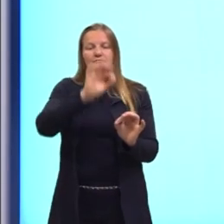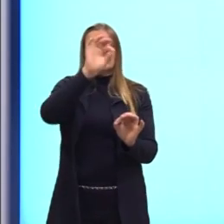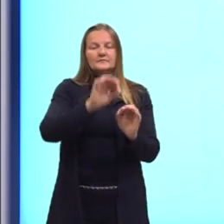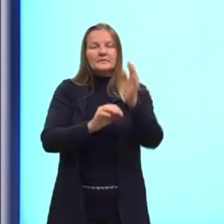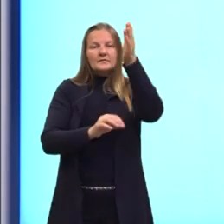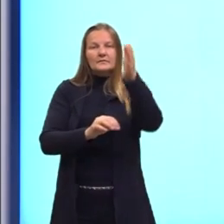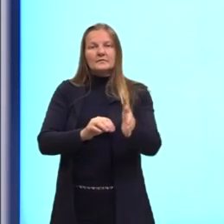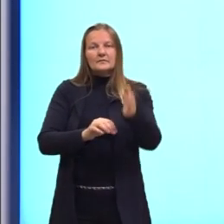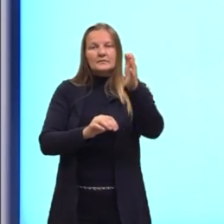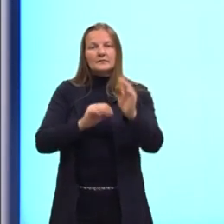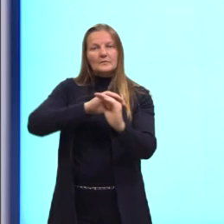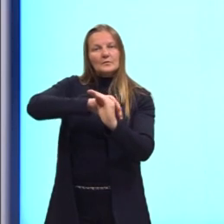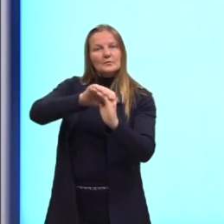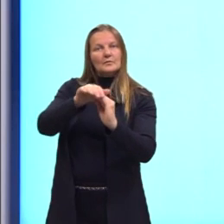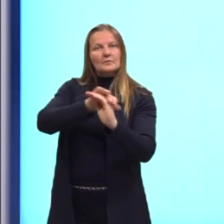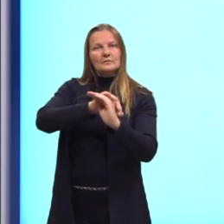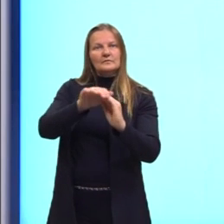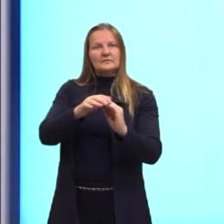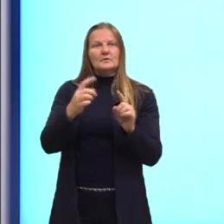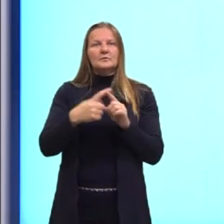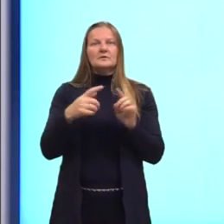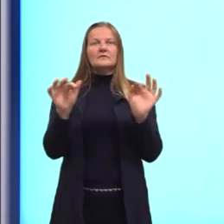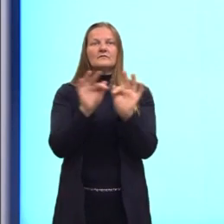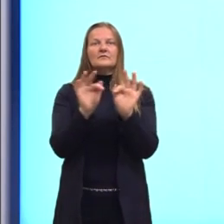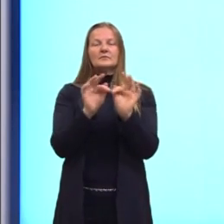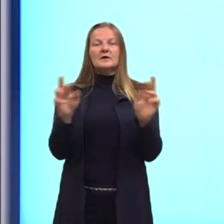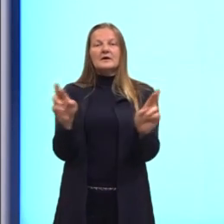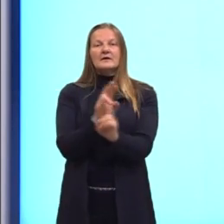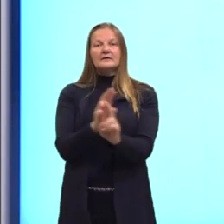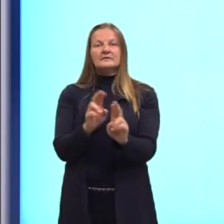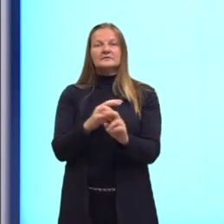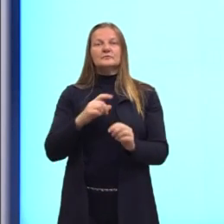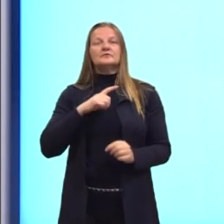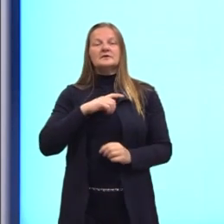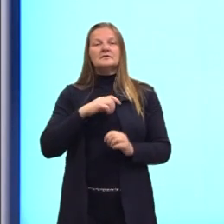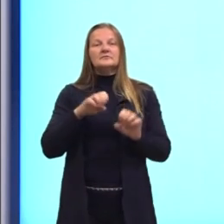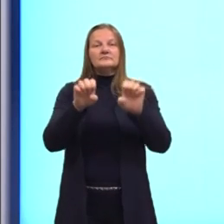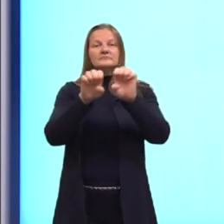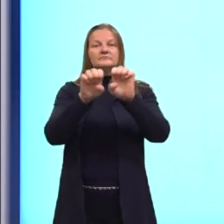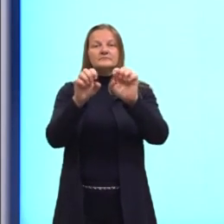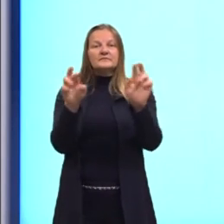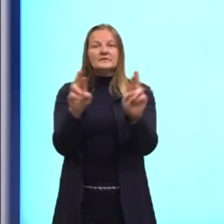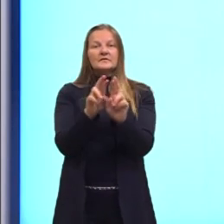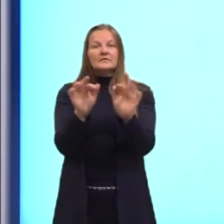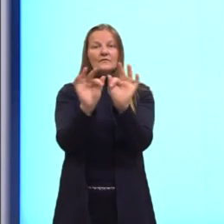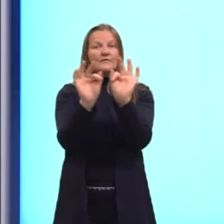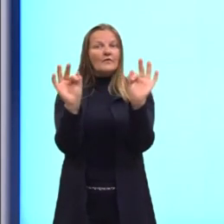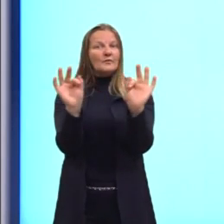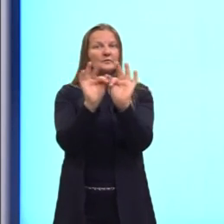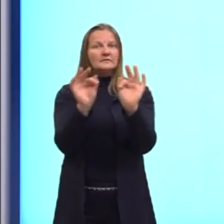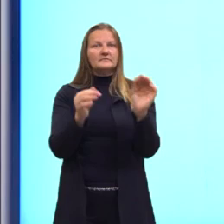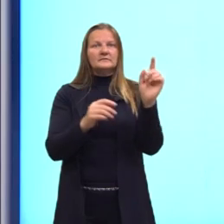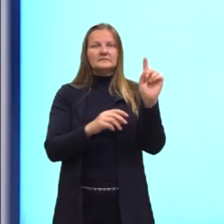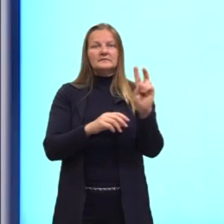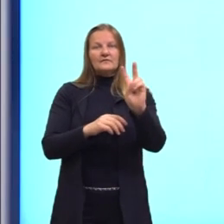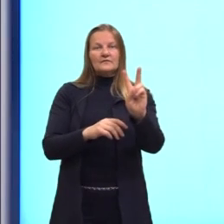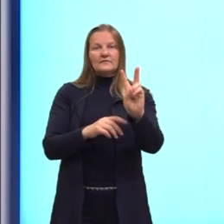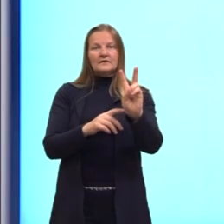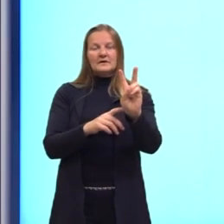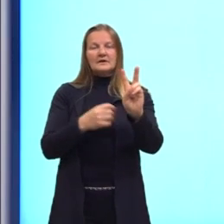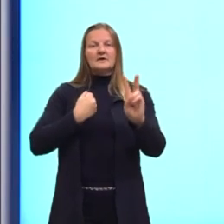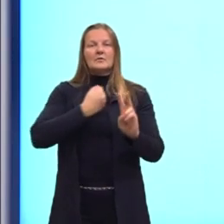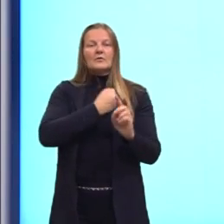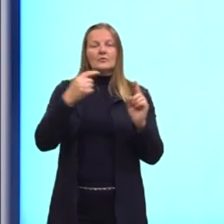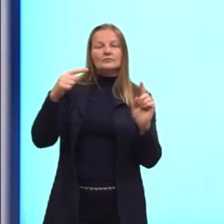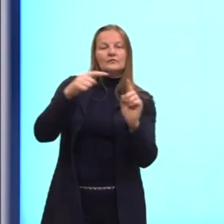poliedro convexo. Então a relação ela é dada por uma expressão. Nós temos o V para o número de